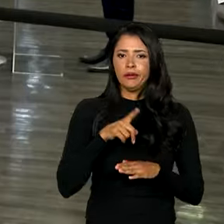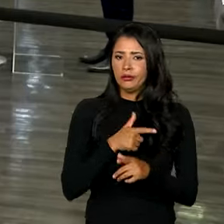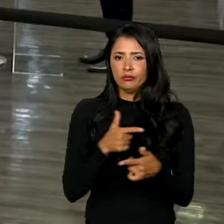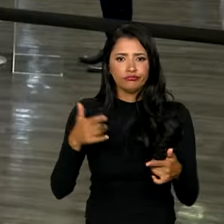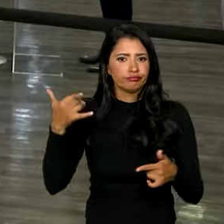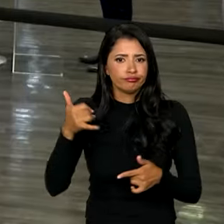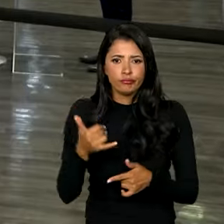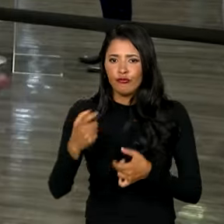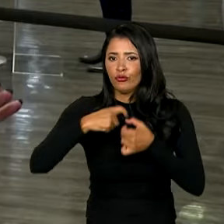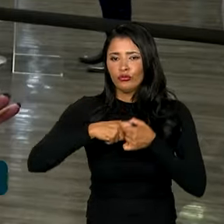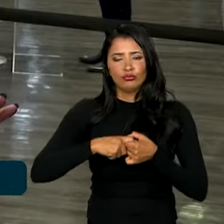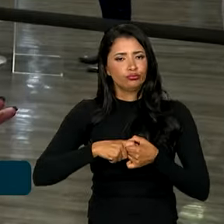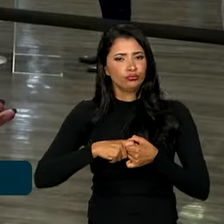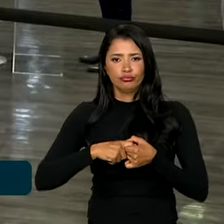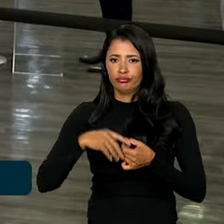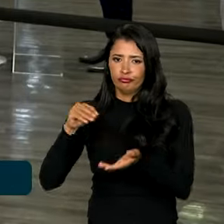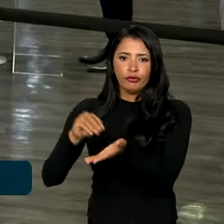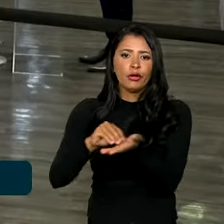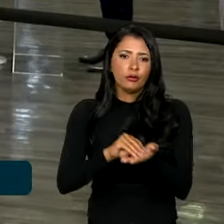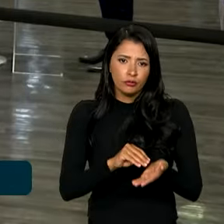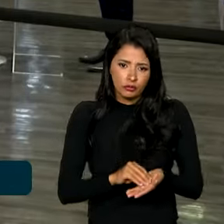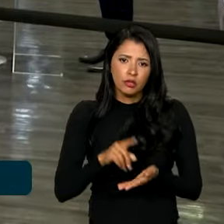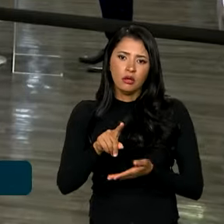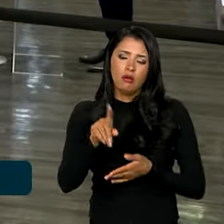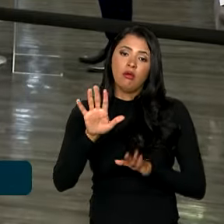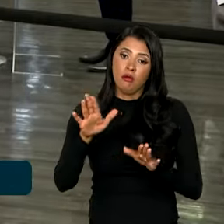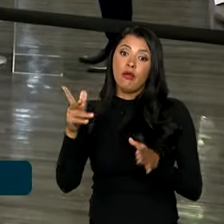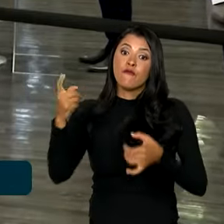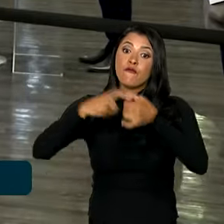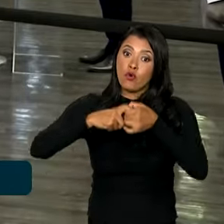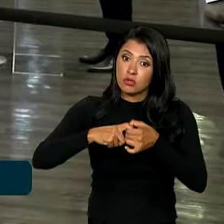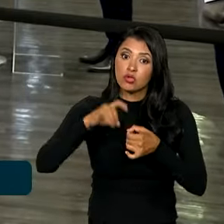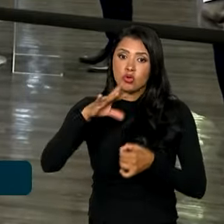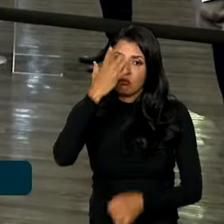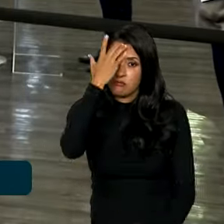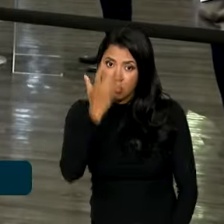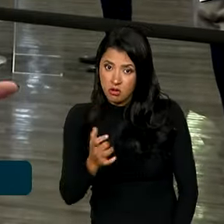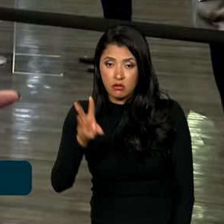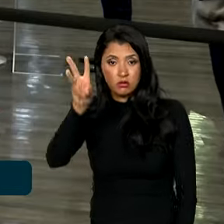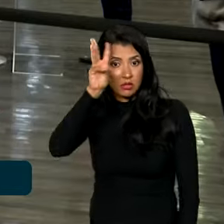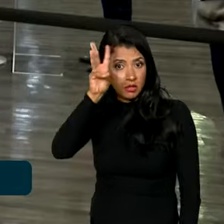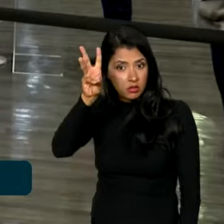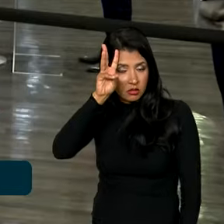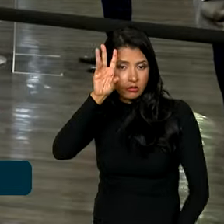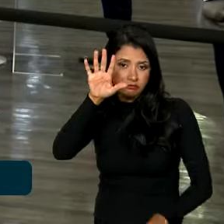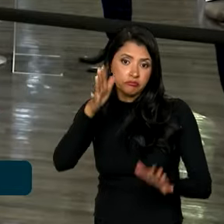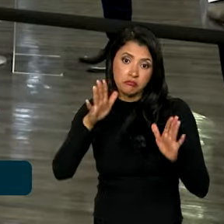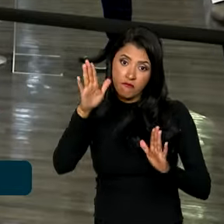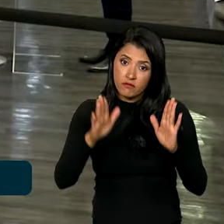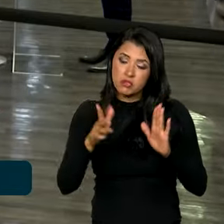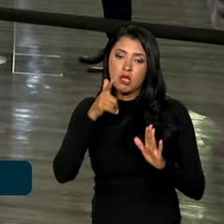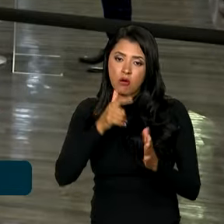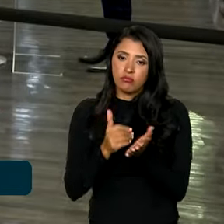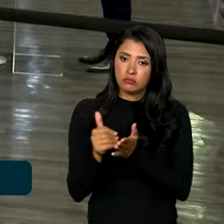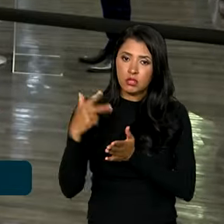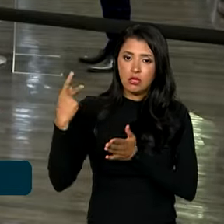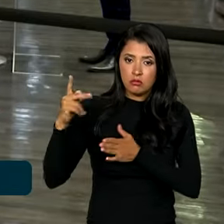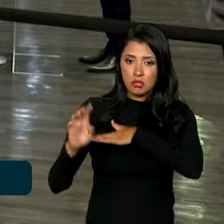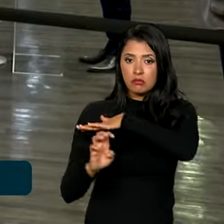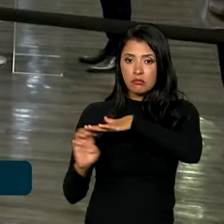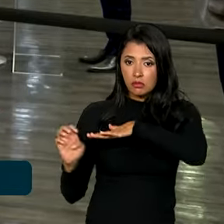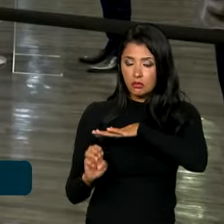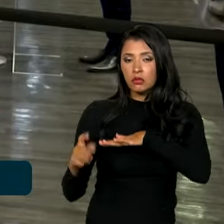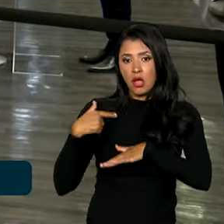na Grande São Paulo e a previsão é de que seja totalmente restabelecido só amanhã, terça-feira, que era a previsão inicial das concessionárias.